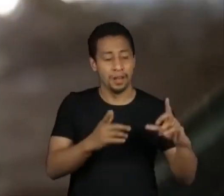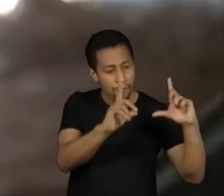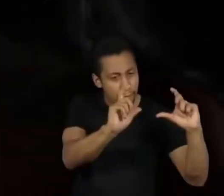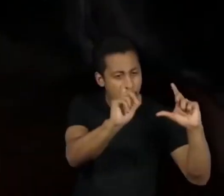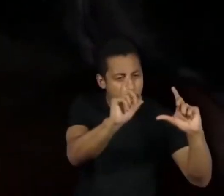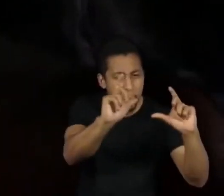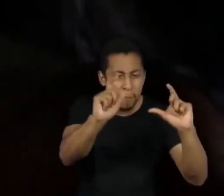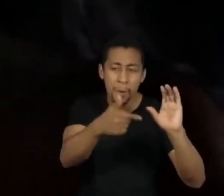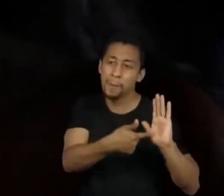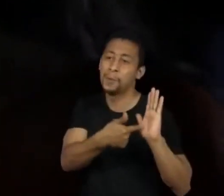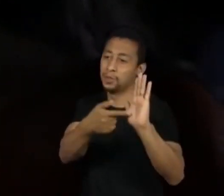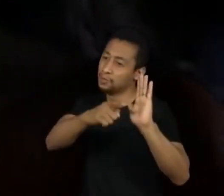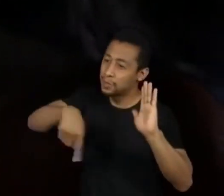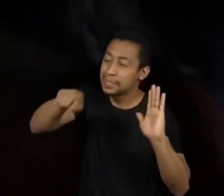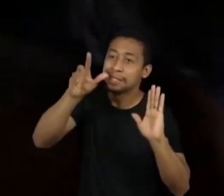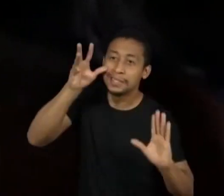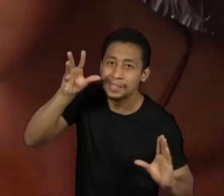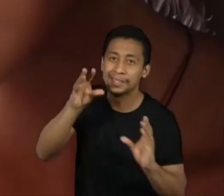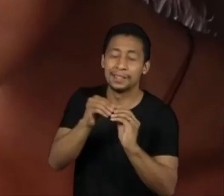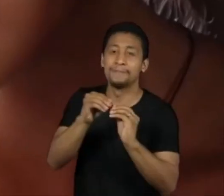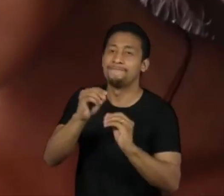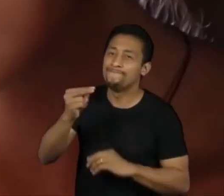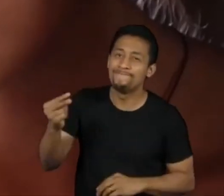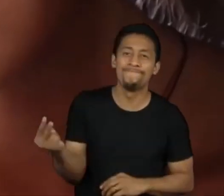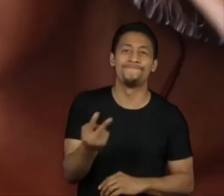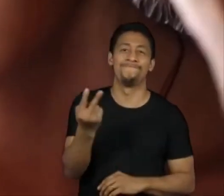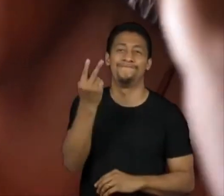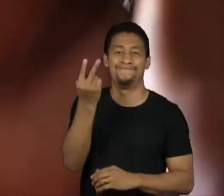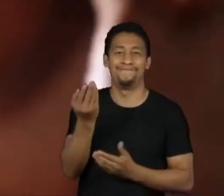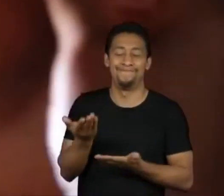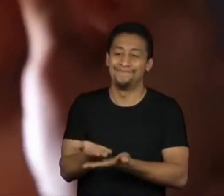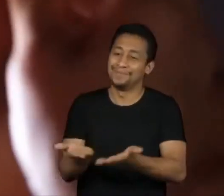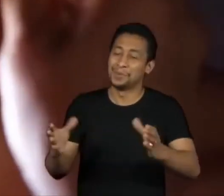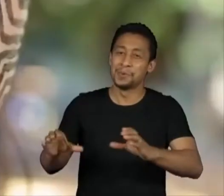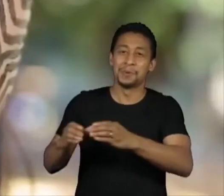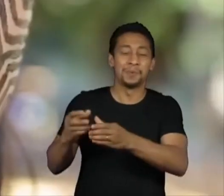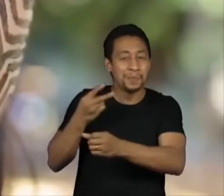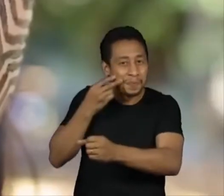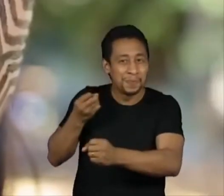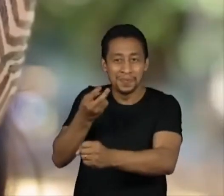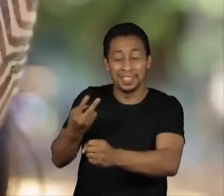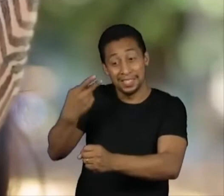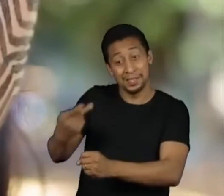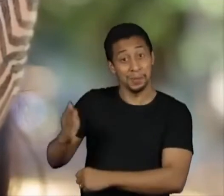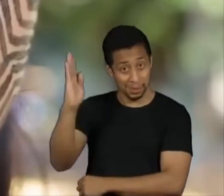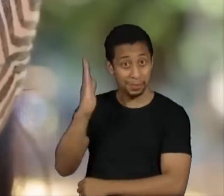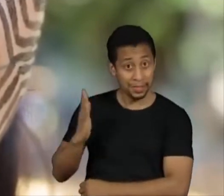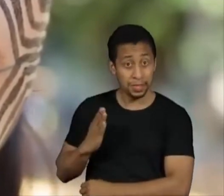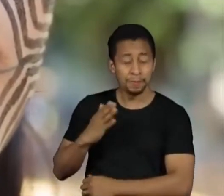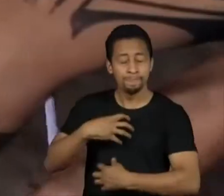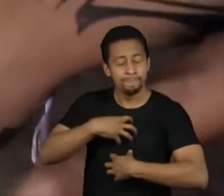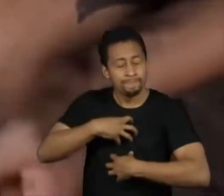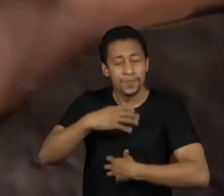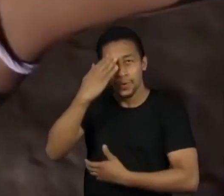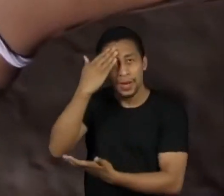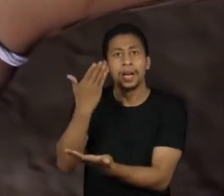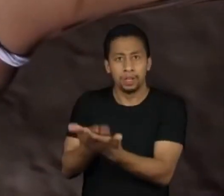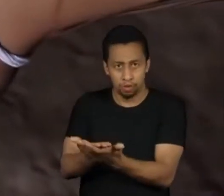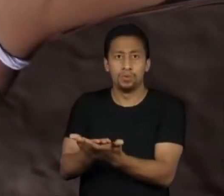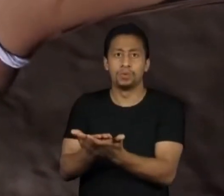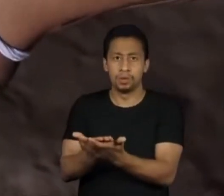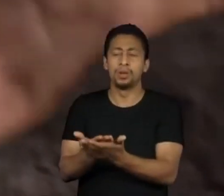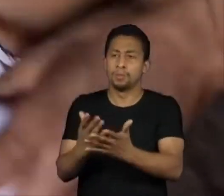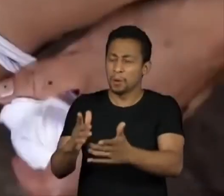pessoas possam entender o verdadeiro valor que nós temos nesse país. Eu acredito, do fundo do meu coração, que a cura para